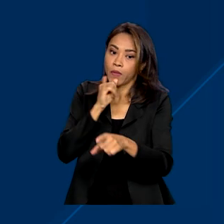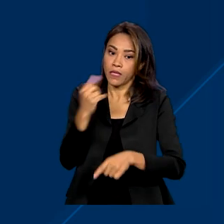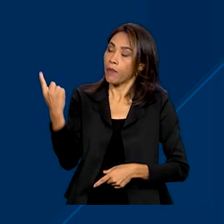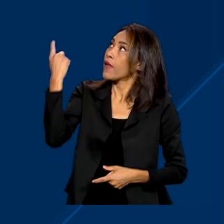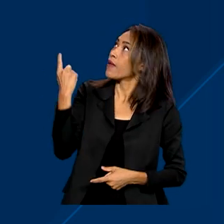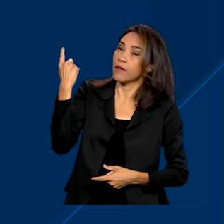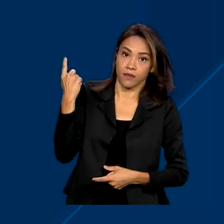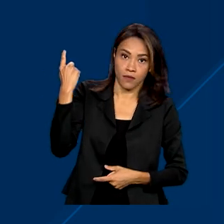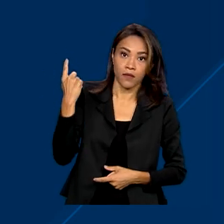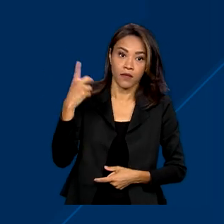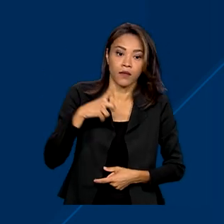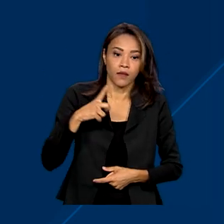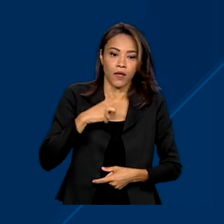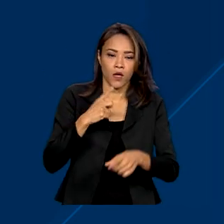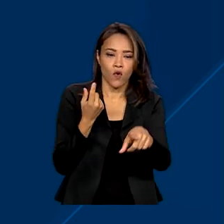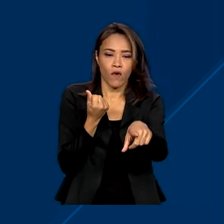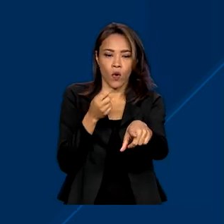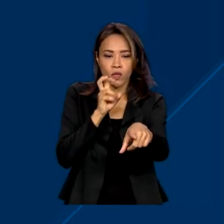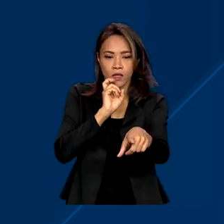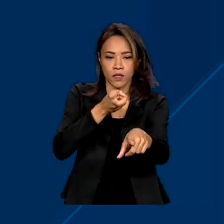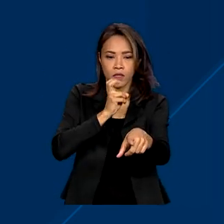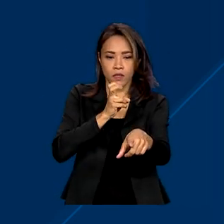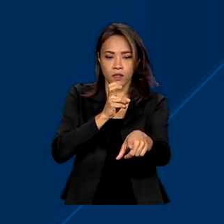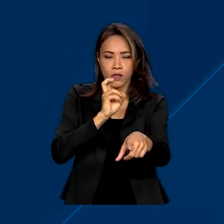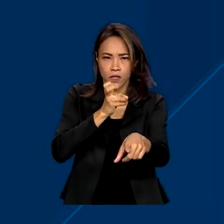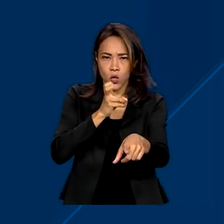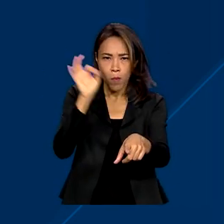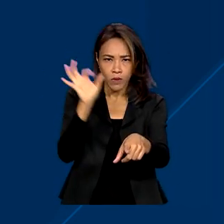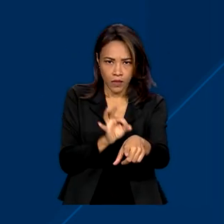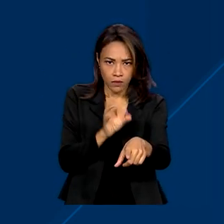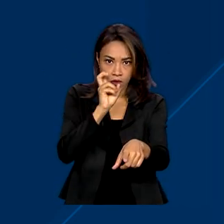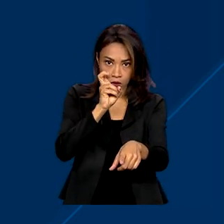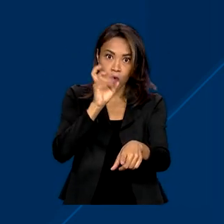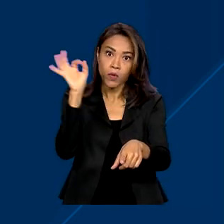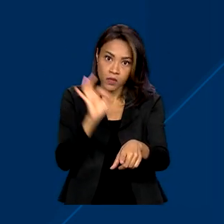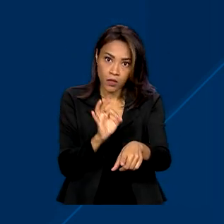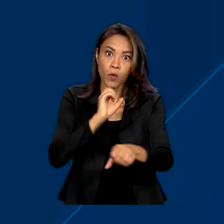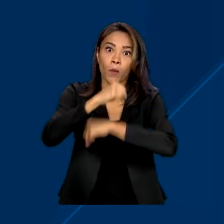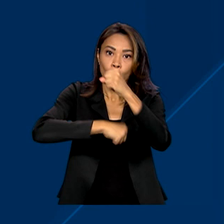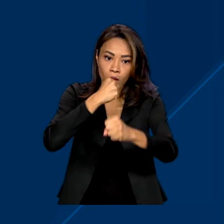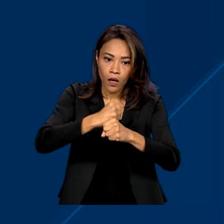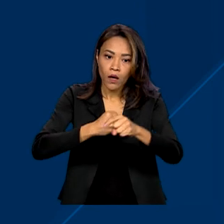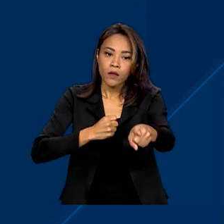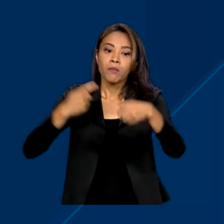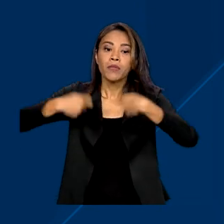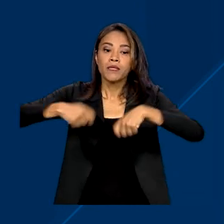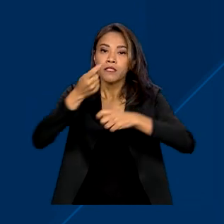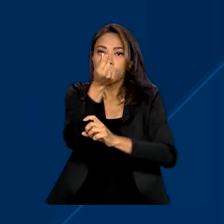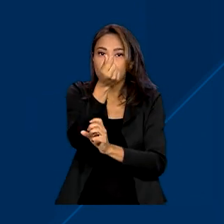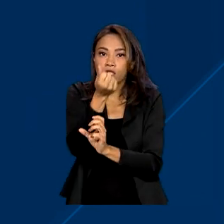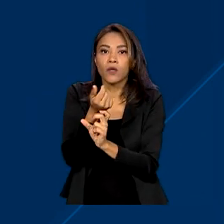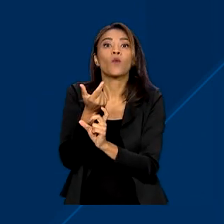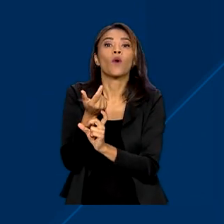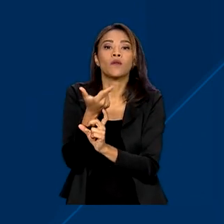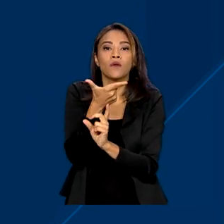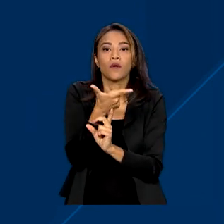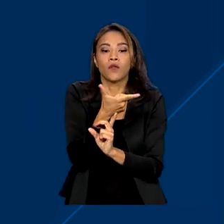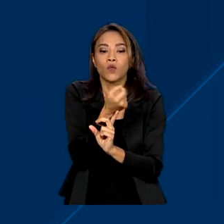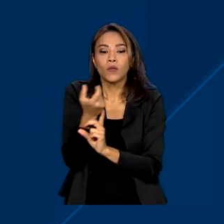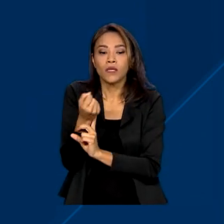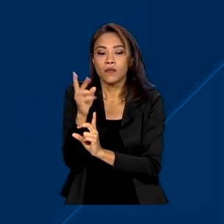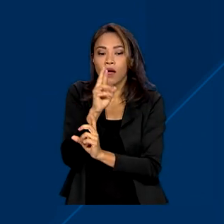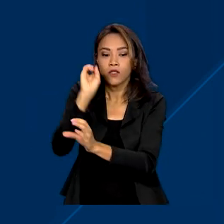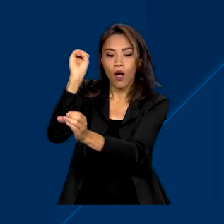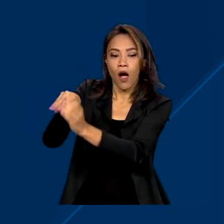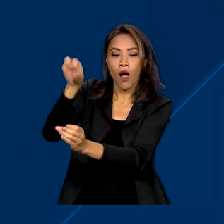utilizando uma taxa real de 5% ao ano para a simulação, você precisaria investir cerca de 200 reais